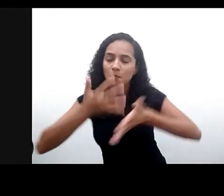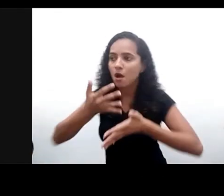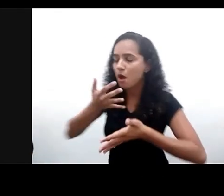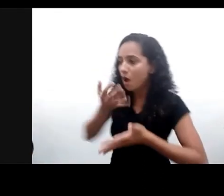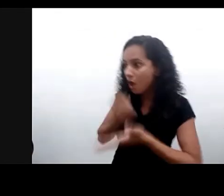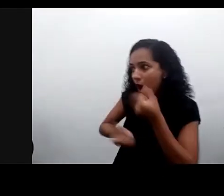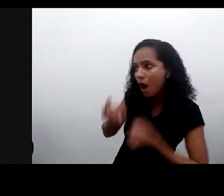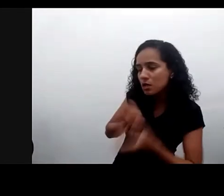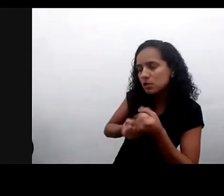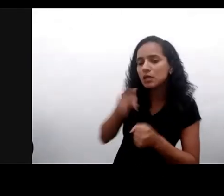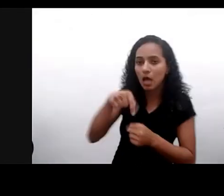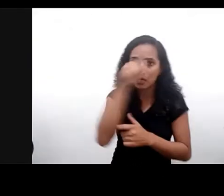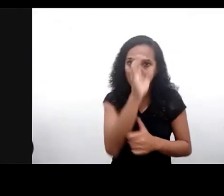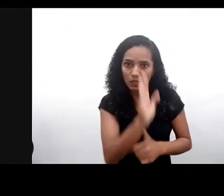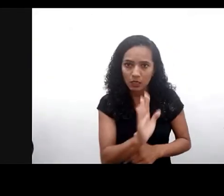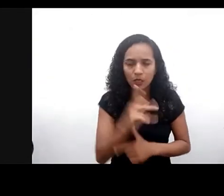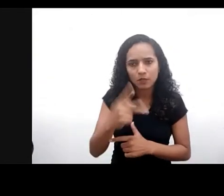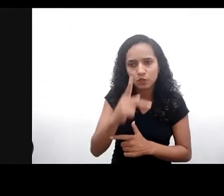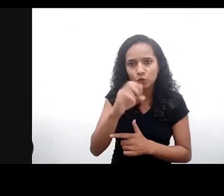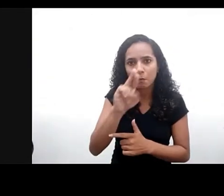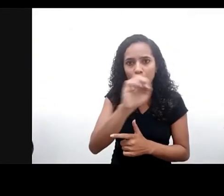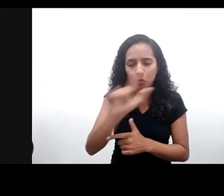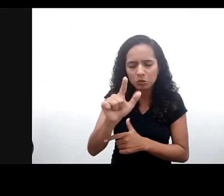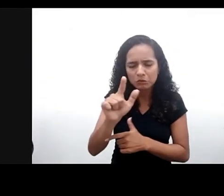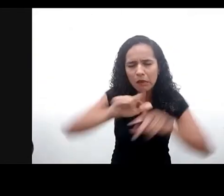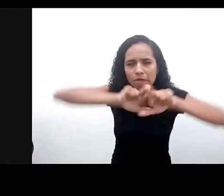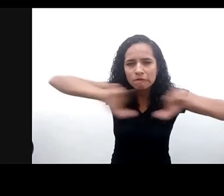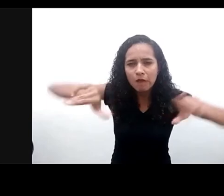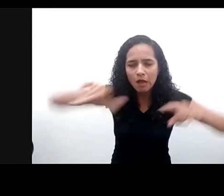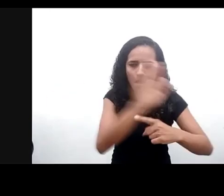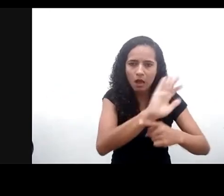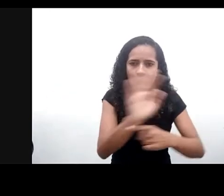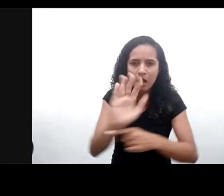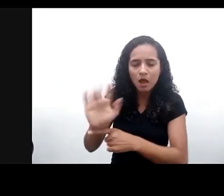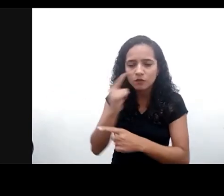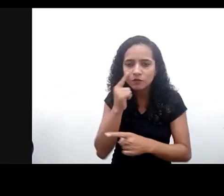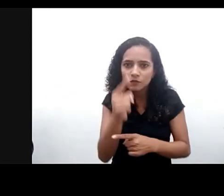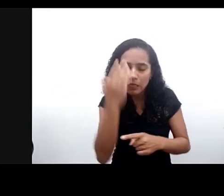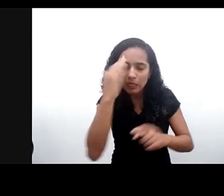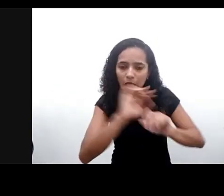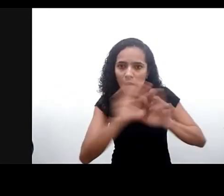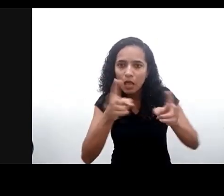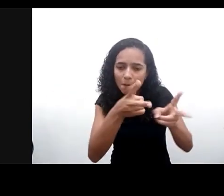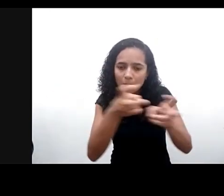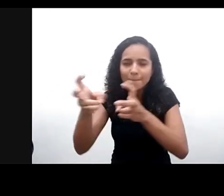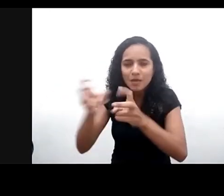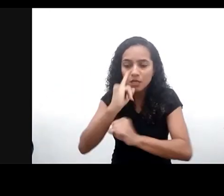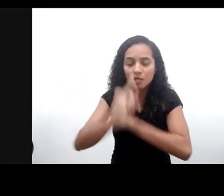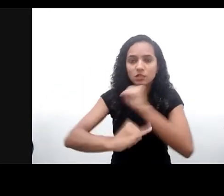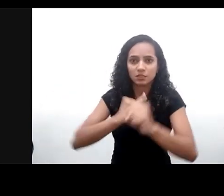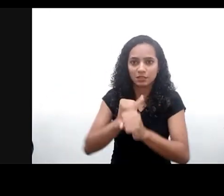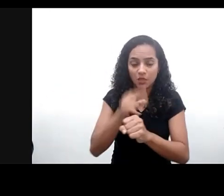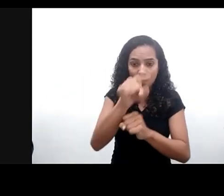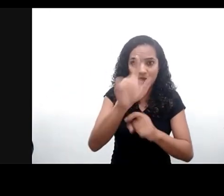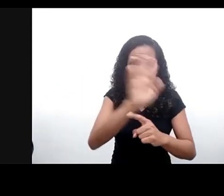o Portal Lunetas produziu uma série de vídeos escutando as crianças sobre a sua relação com o ambiente digital Esses vídeos junto com outros